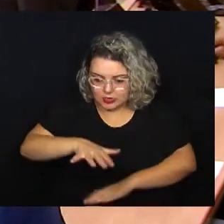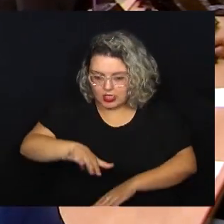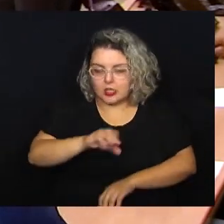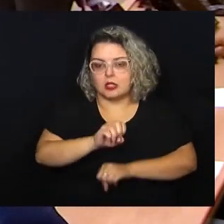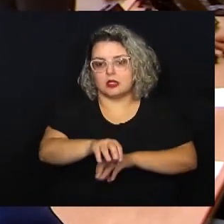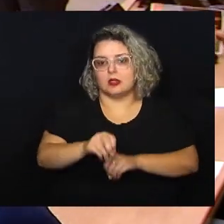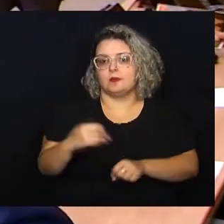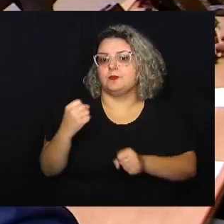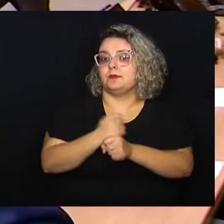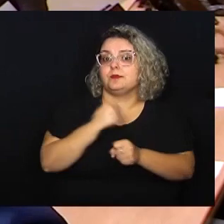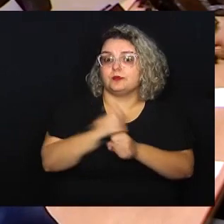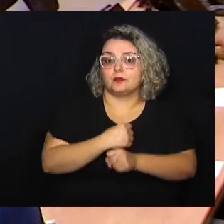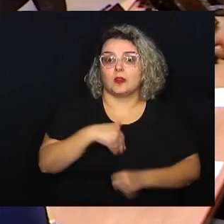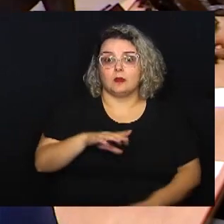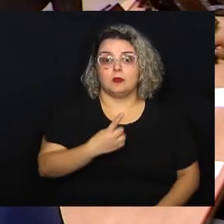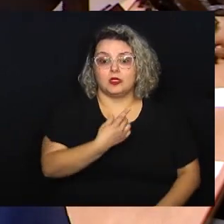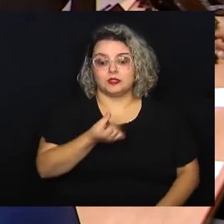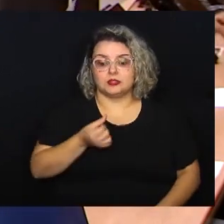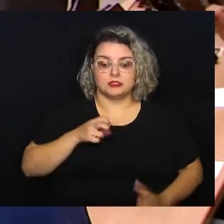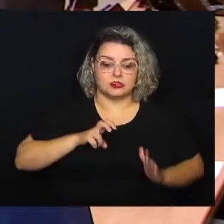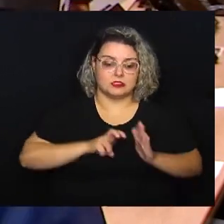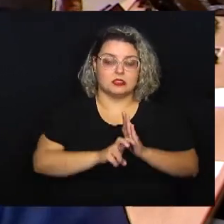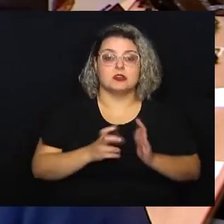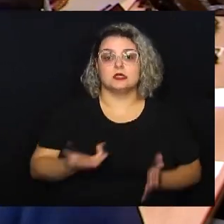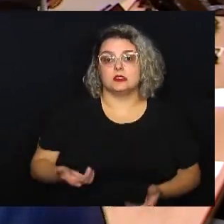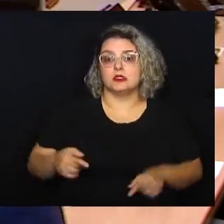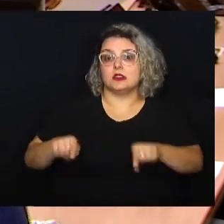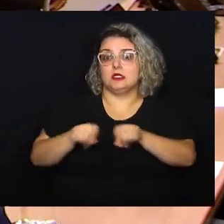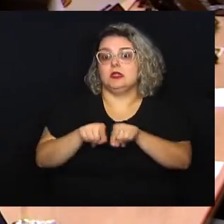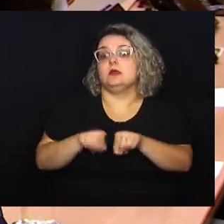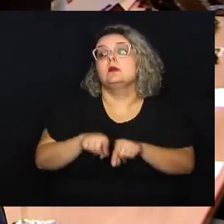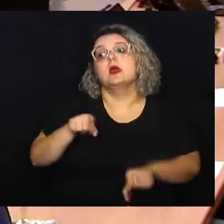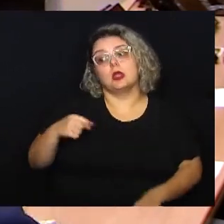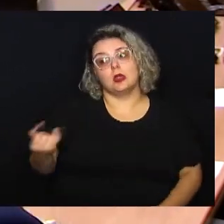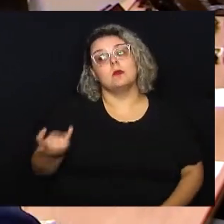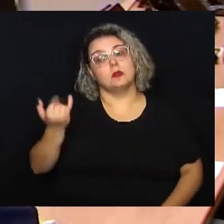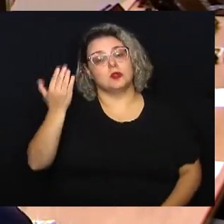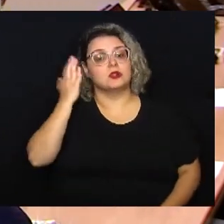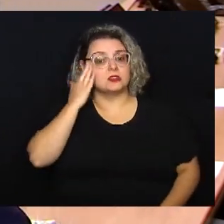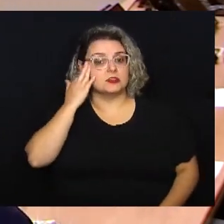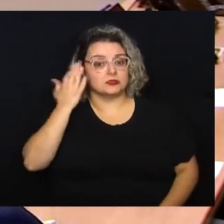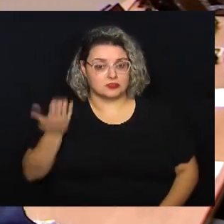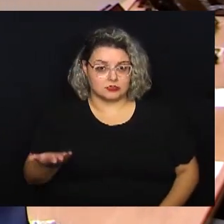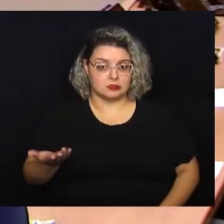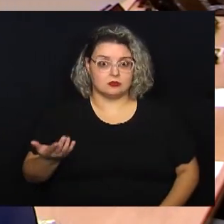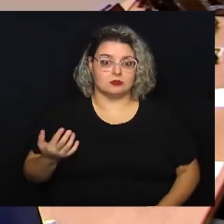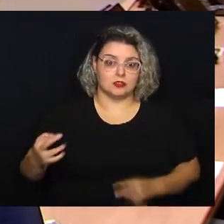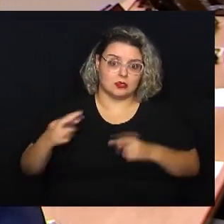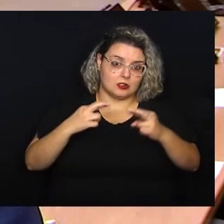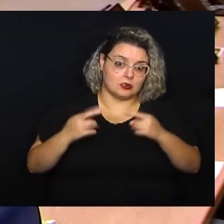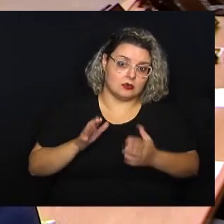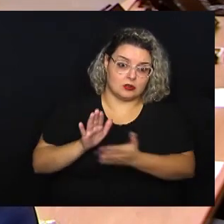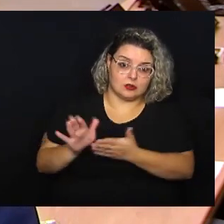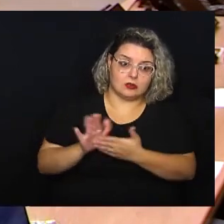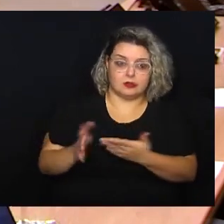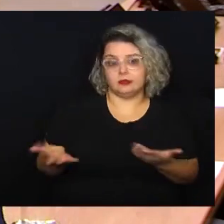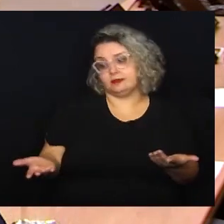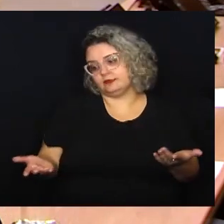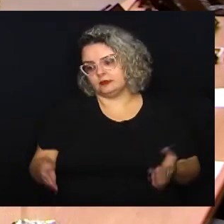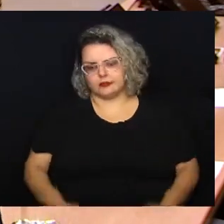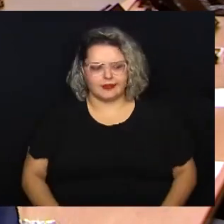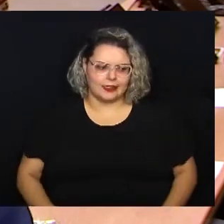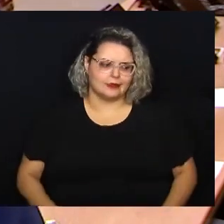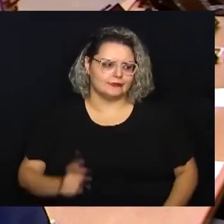como por exemplo a construção de mais 16 créditos. E também é importante a gente saber levantar esse custo, porque muitas vezes você fala